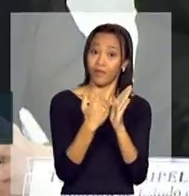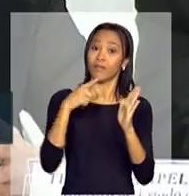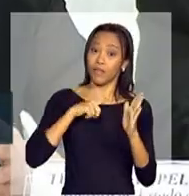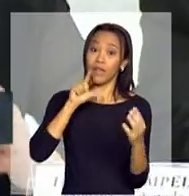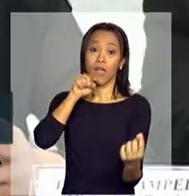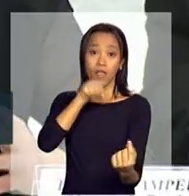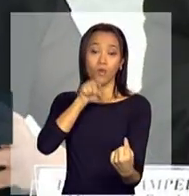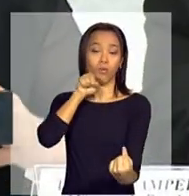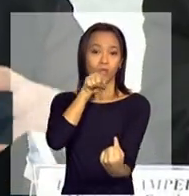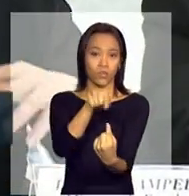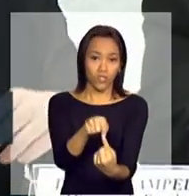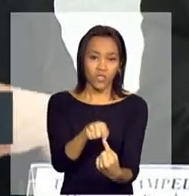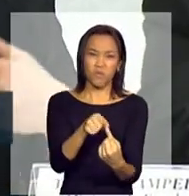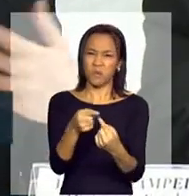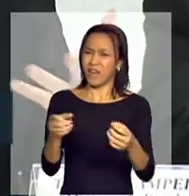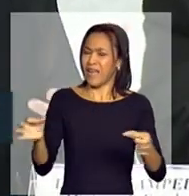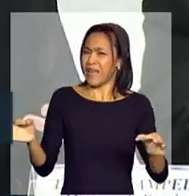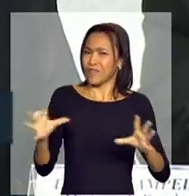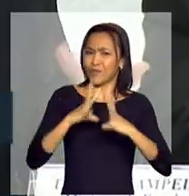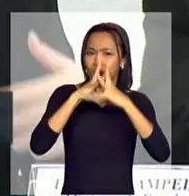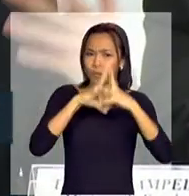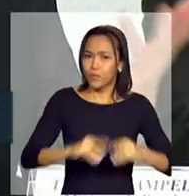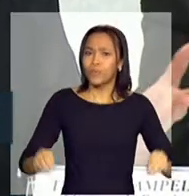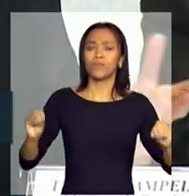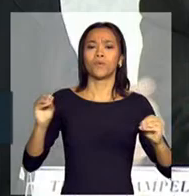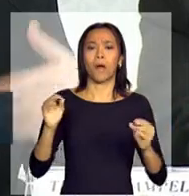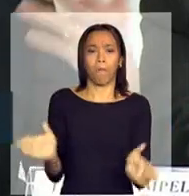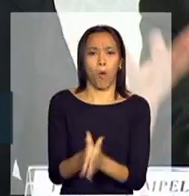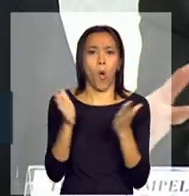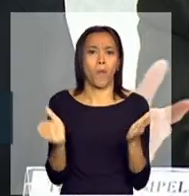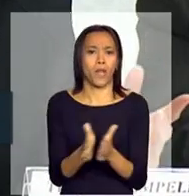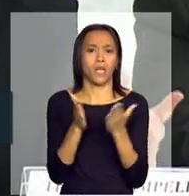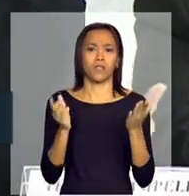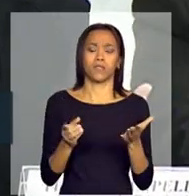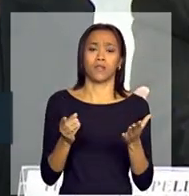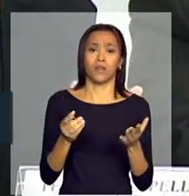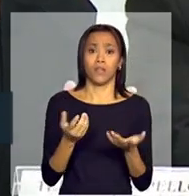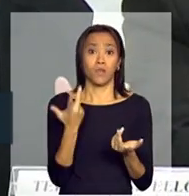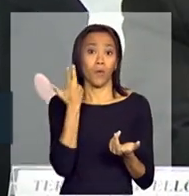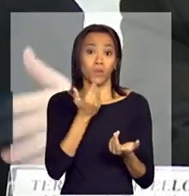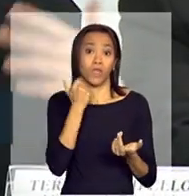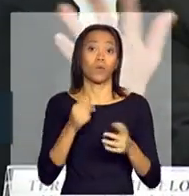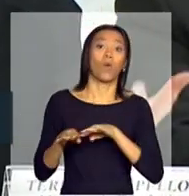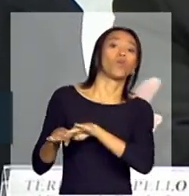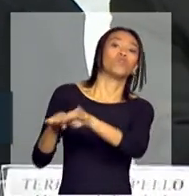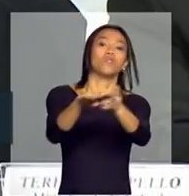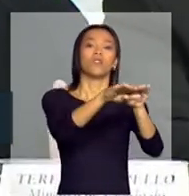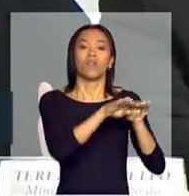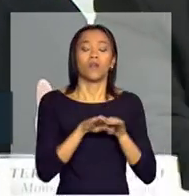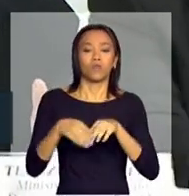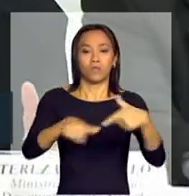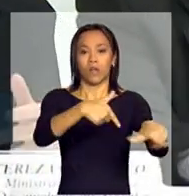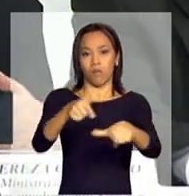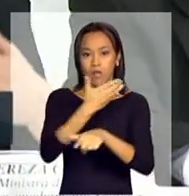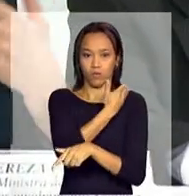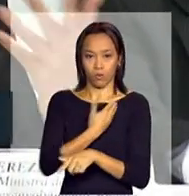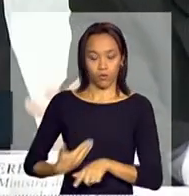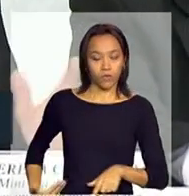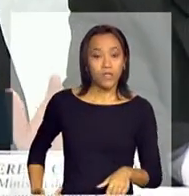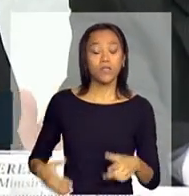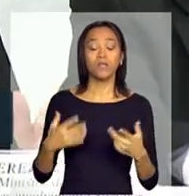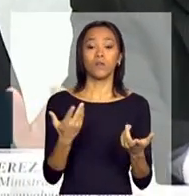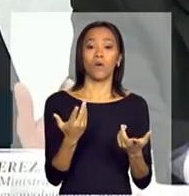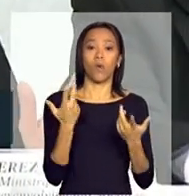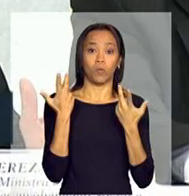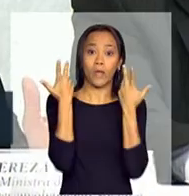sentido, terminar com a miséria não é resultado natural da universalização dos serviços públicos, não é resultado natural do